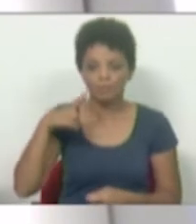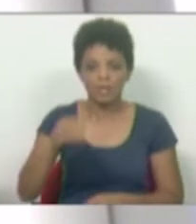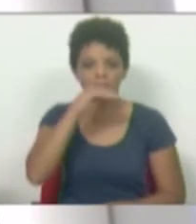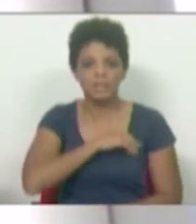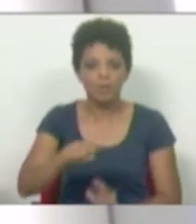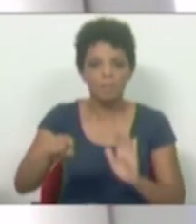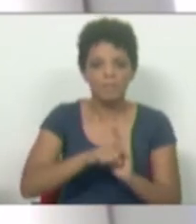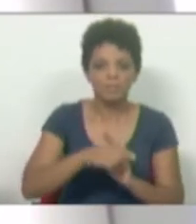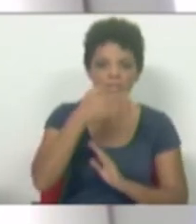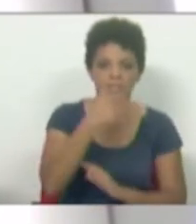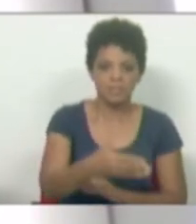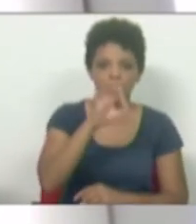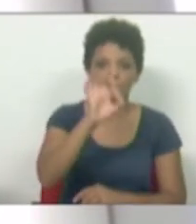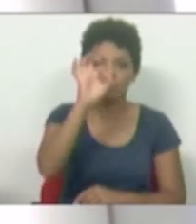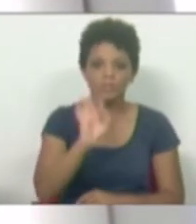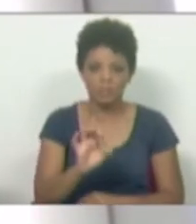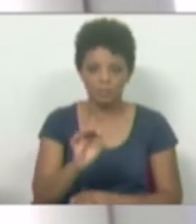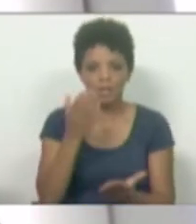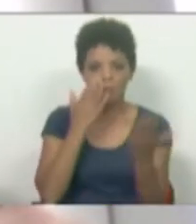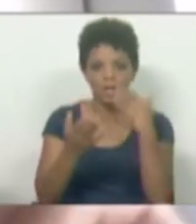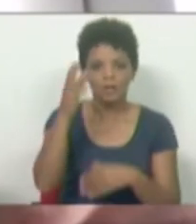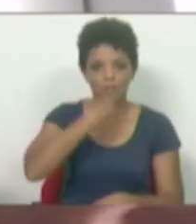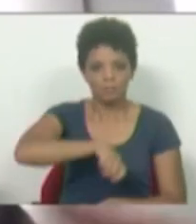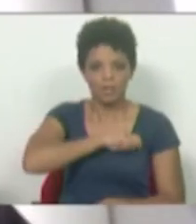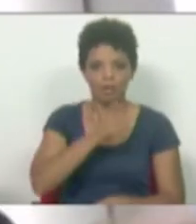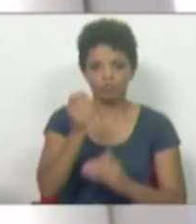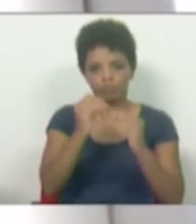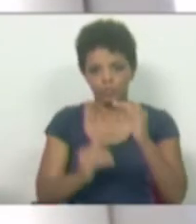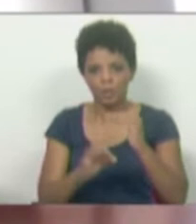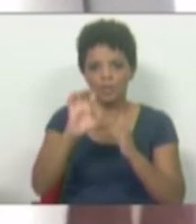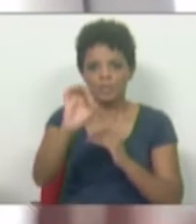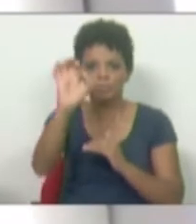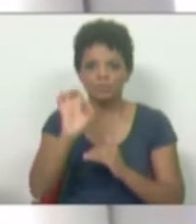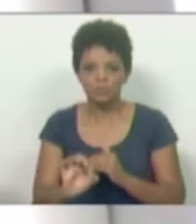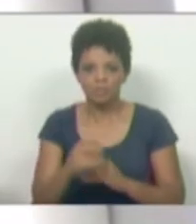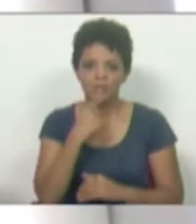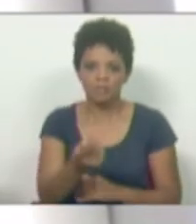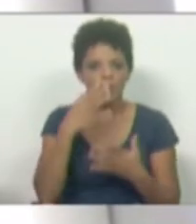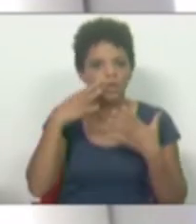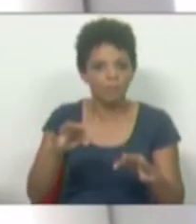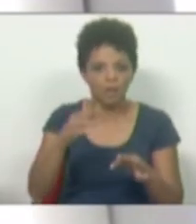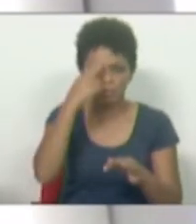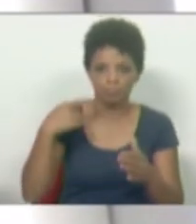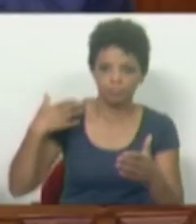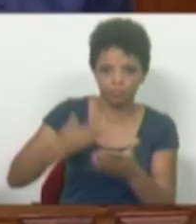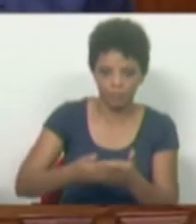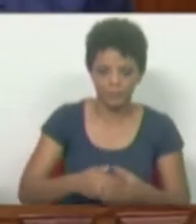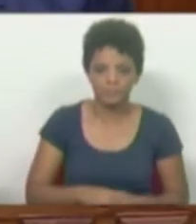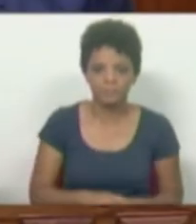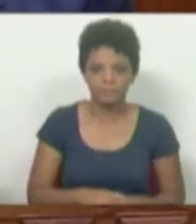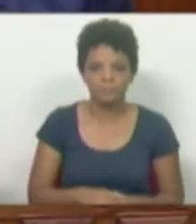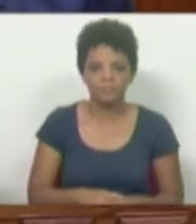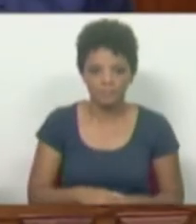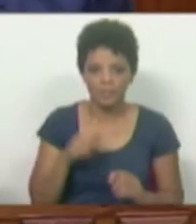salário mínimo que era 78% do salário mínimo espanhol, um pouco abaixo dos 80% que era, digamos, o normal histórico. Quando